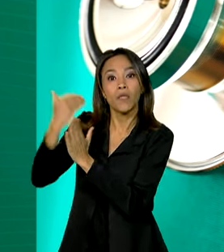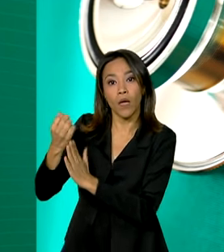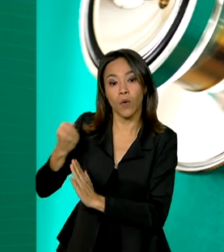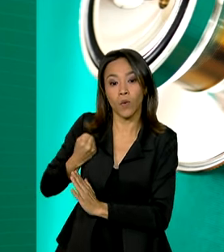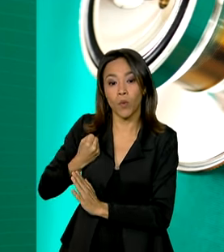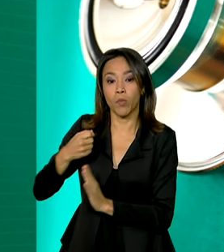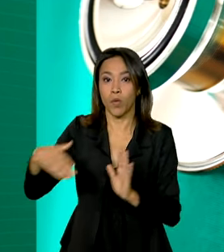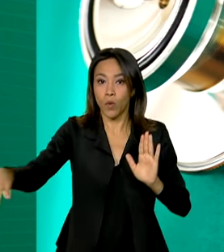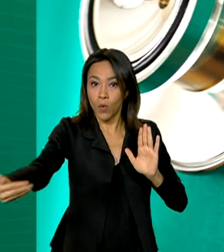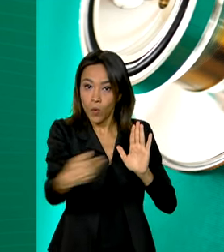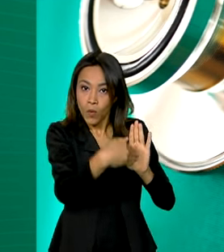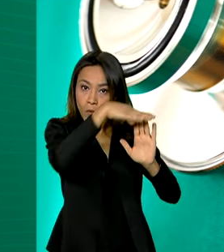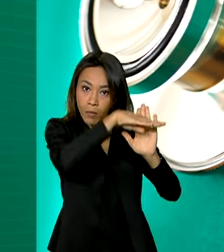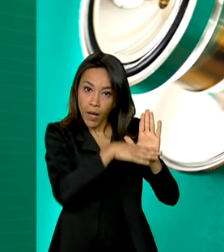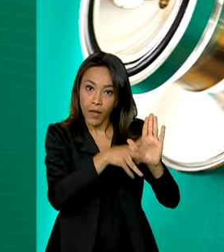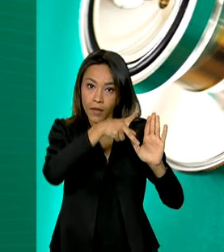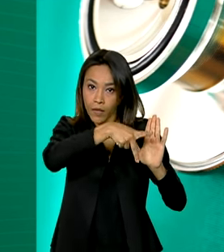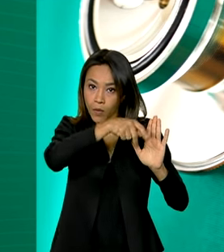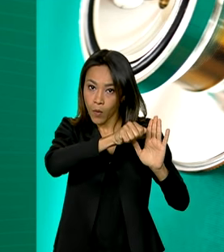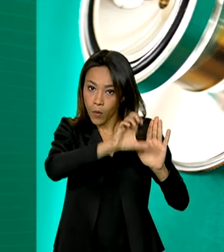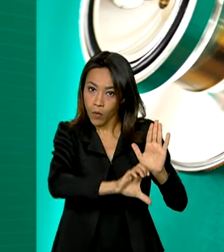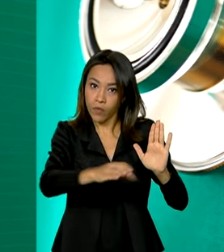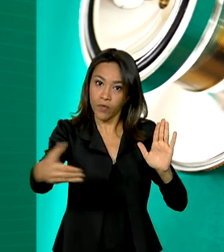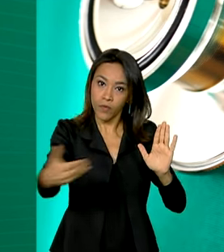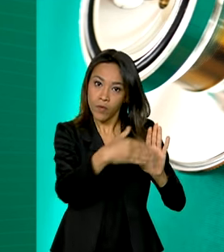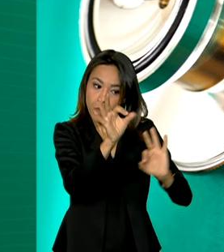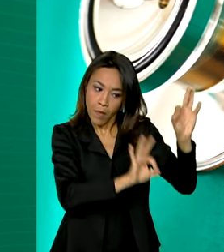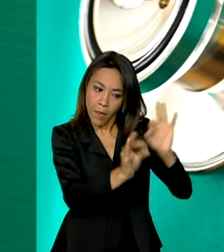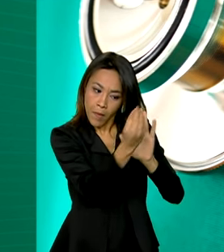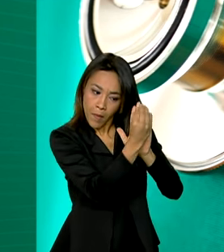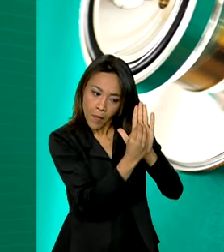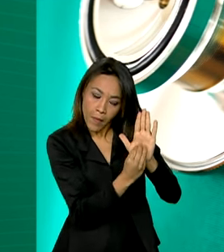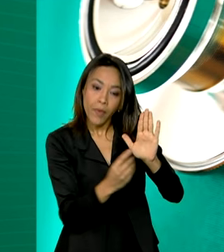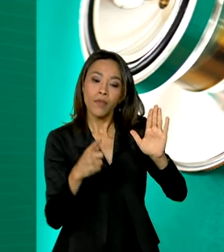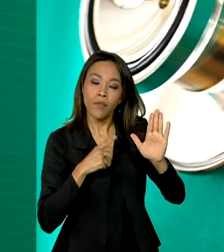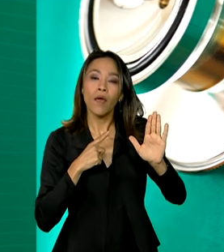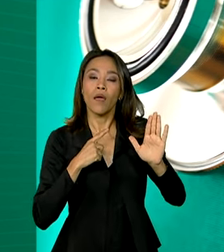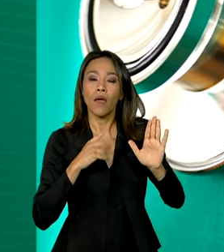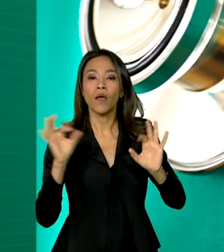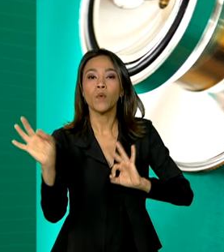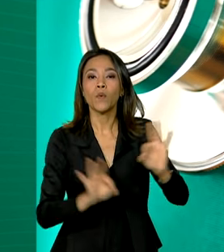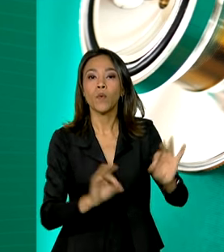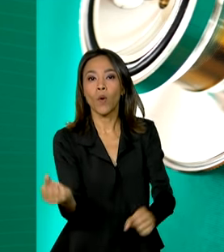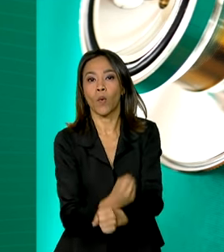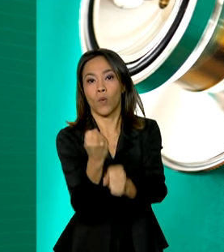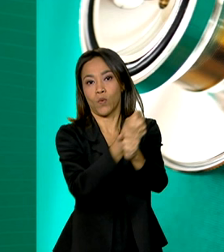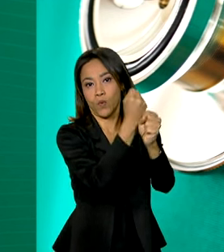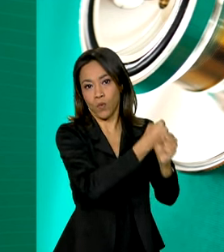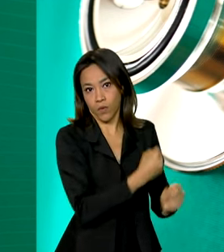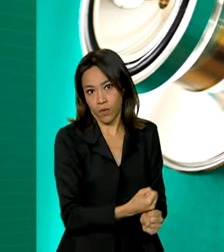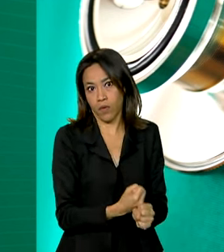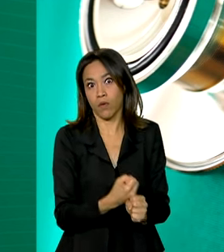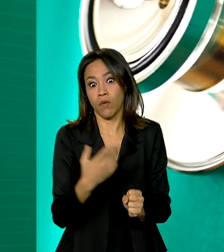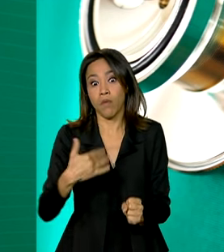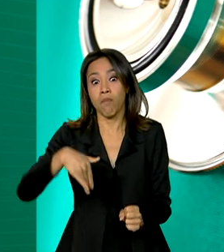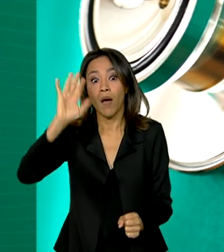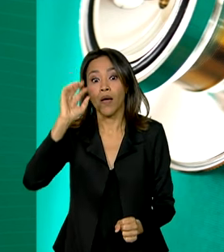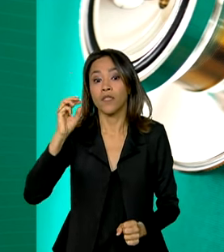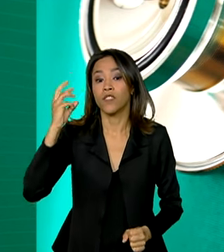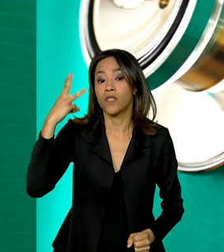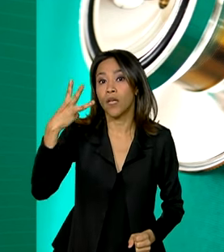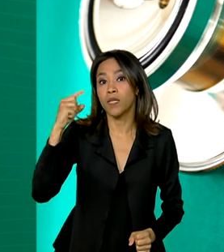PAC, o Programa de Aceleração do Crescimento, também prevê a construção e finalização de mais 3